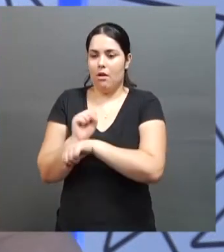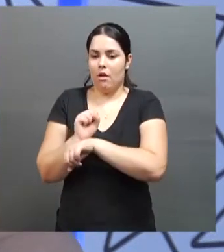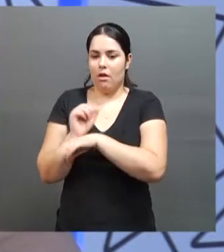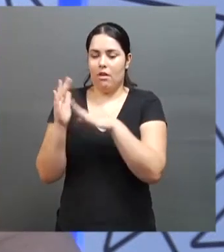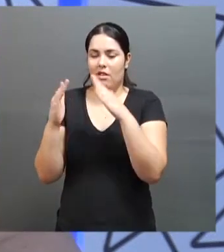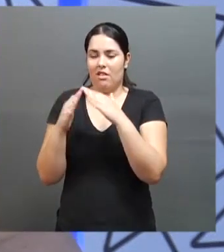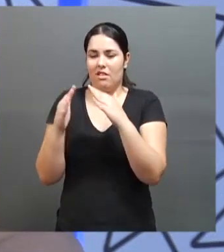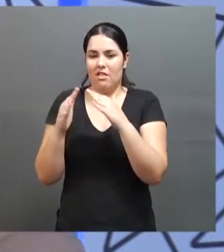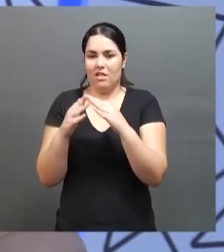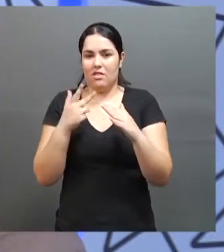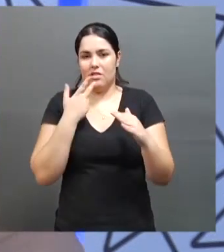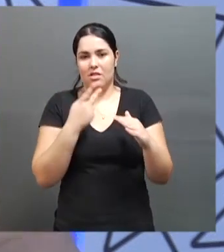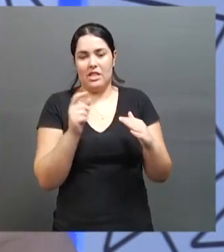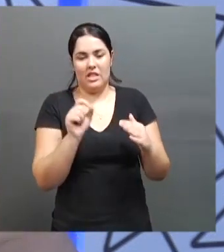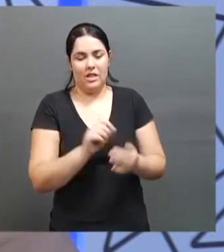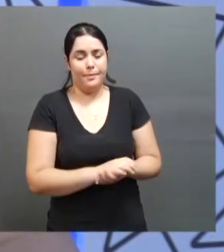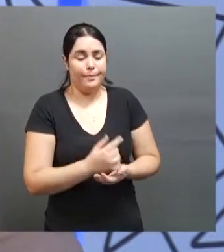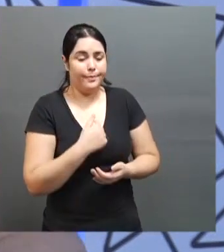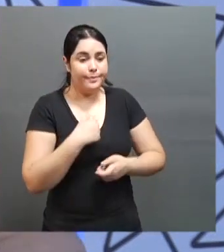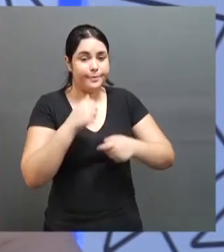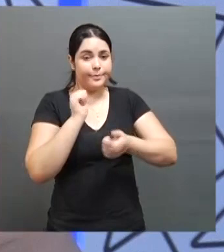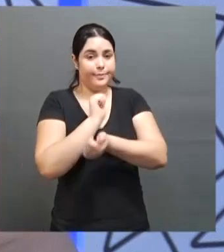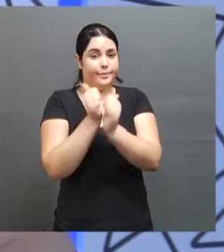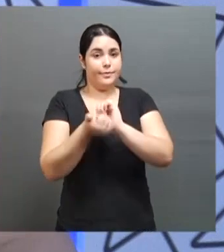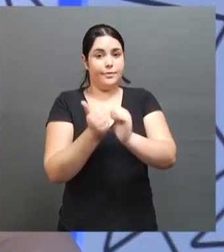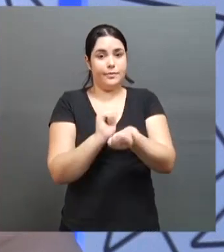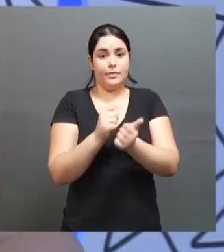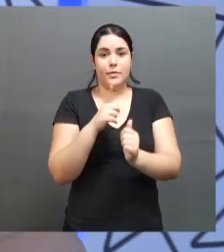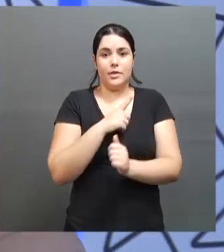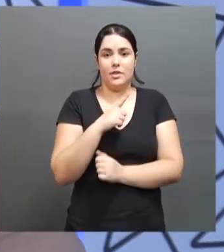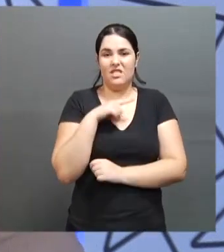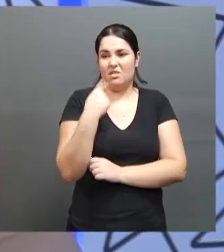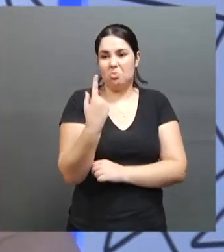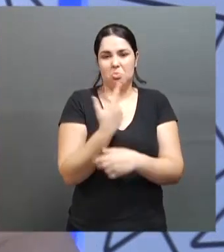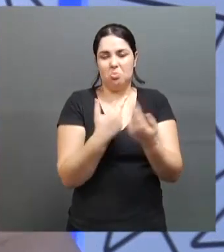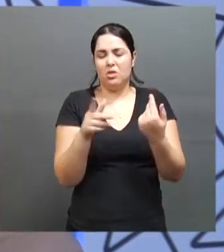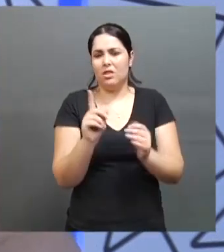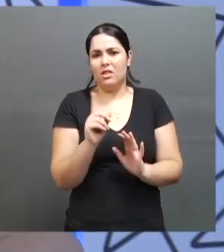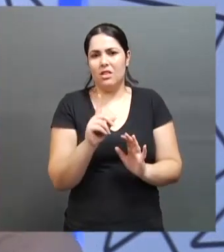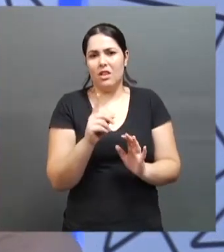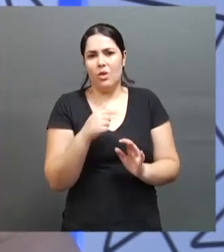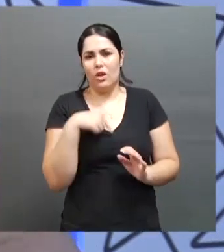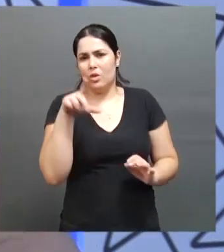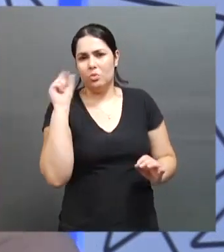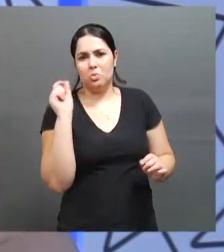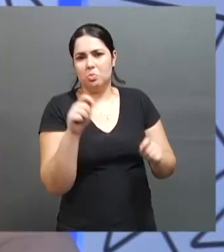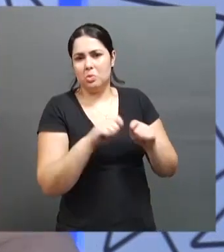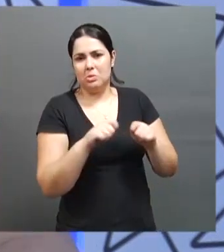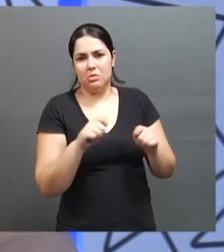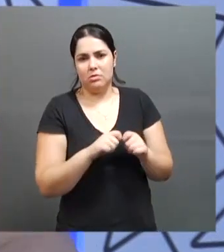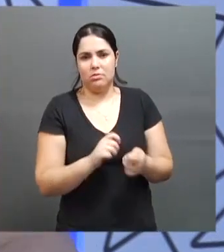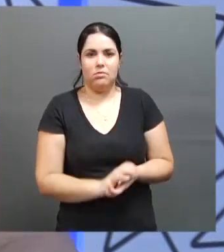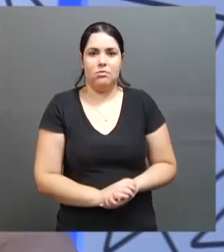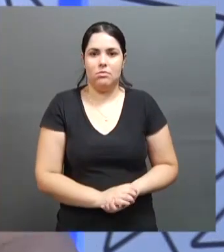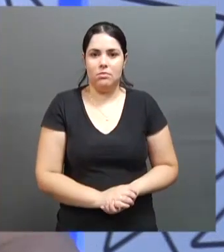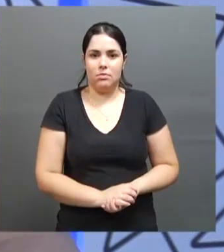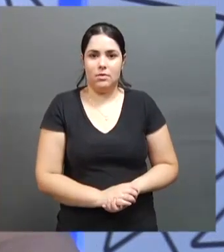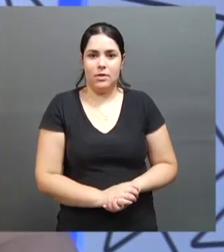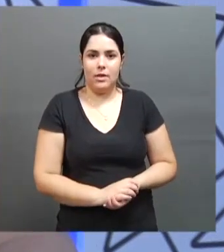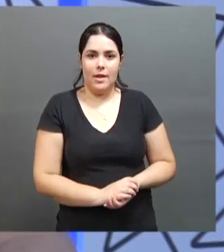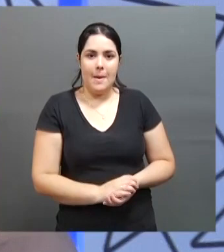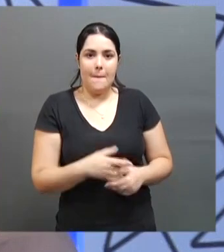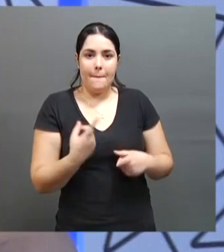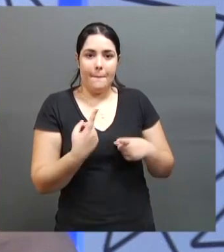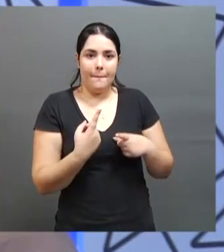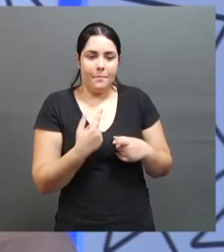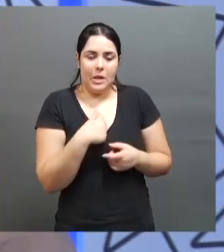Ah, vou fazer um esporte para eu ter uma atividade. Só que não, foi algo que eu escolhi fazer mesmo, sabe? Porque eu conheci